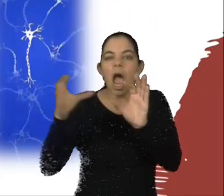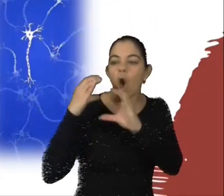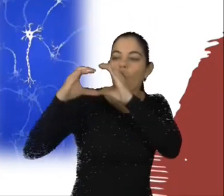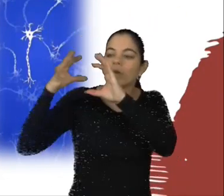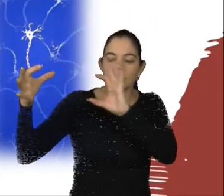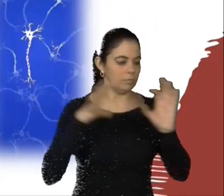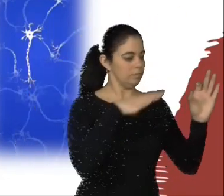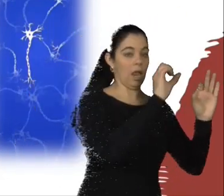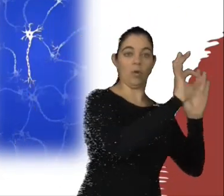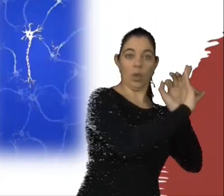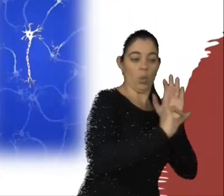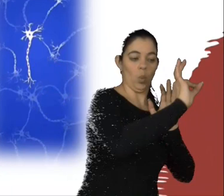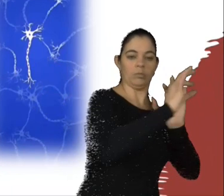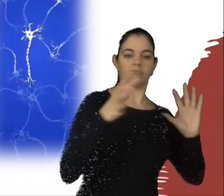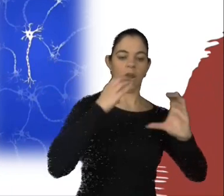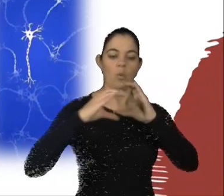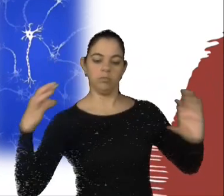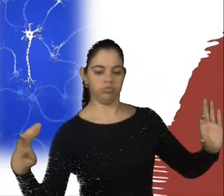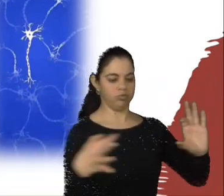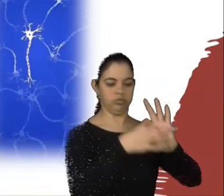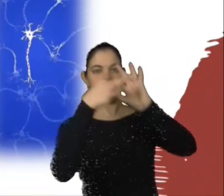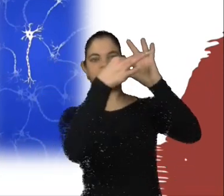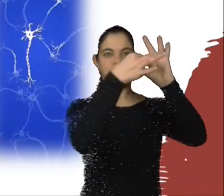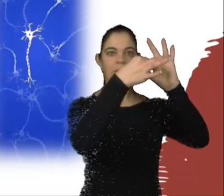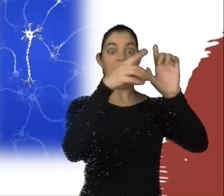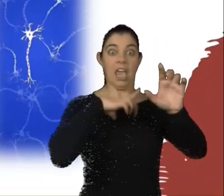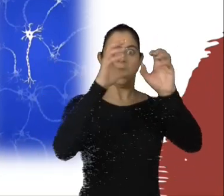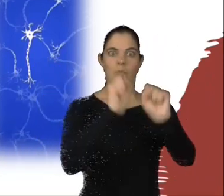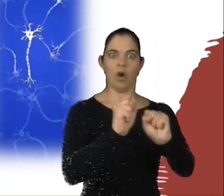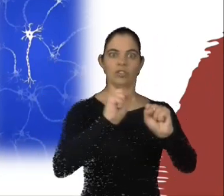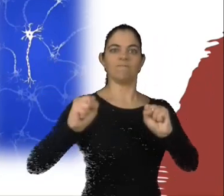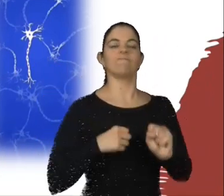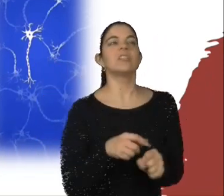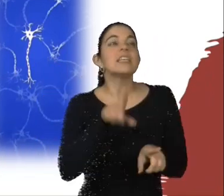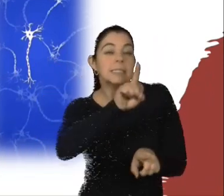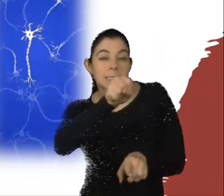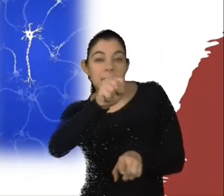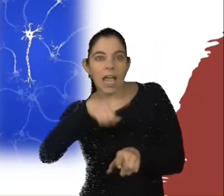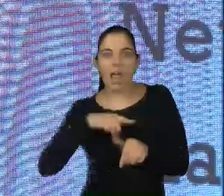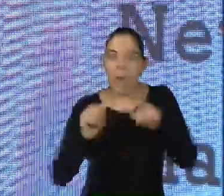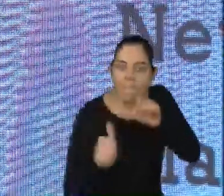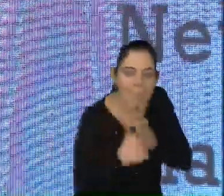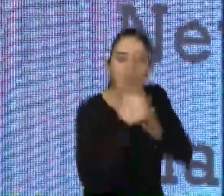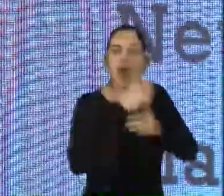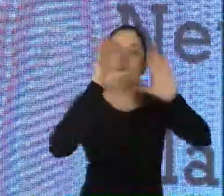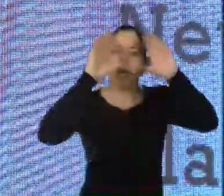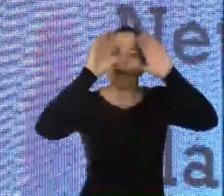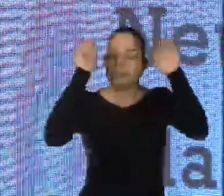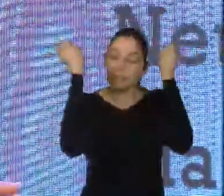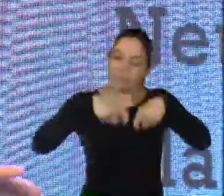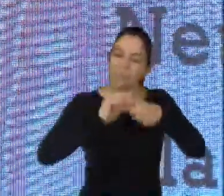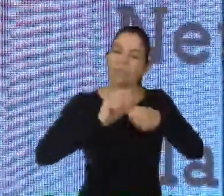neurônios, ser fortalecida ou, então, enfraquecida, o que pode garantir para a gente, então, uma melhor execução de uma determinada